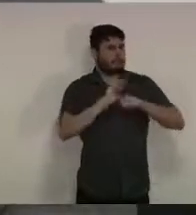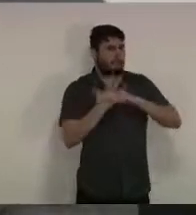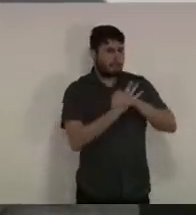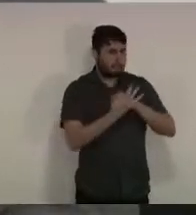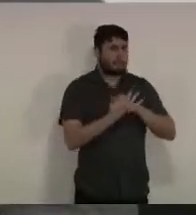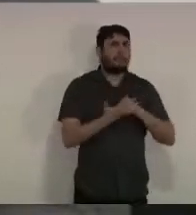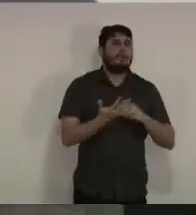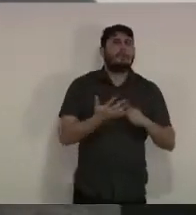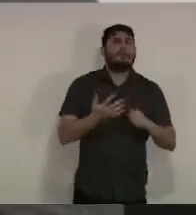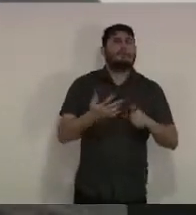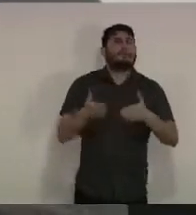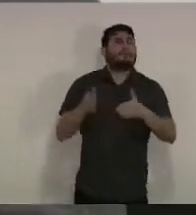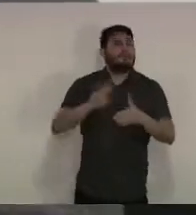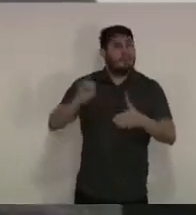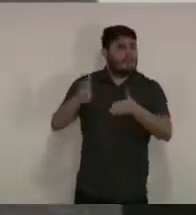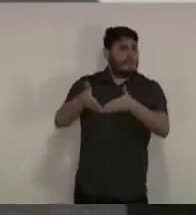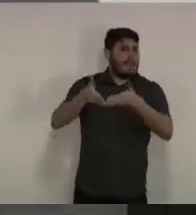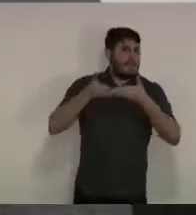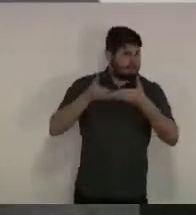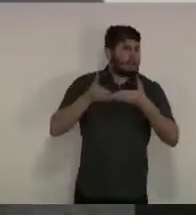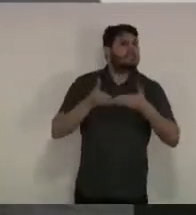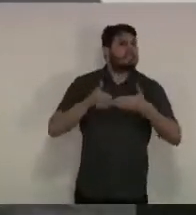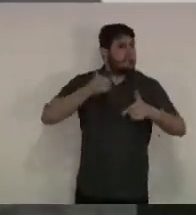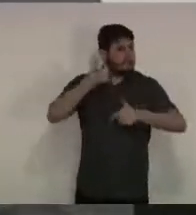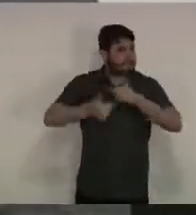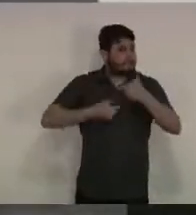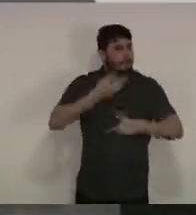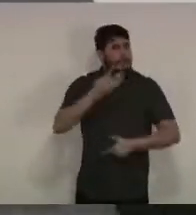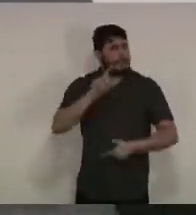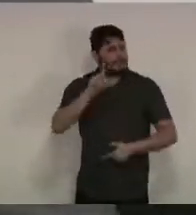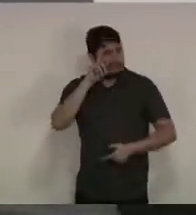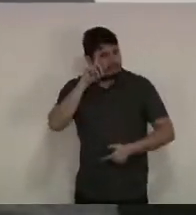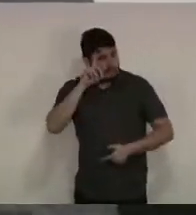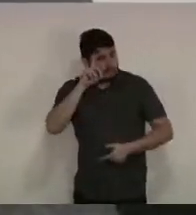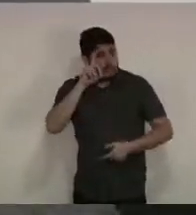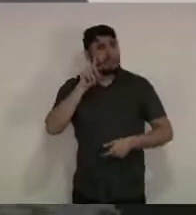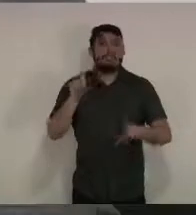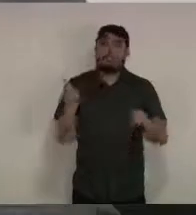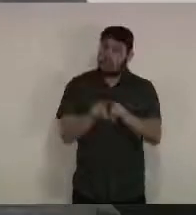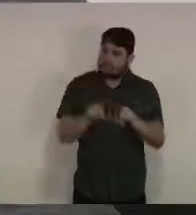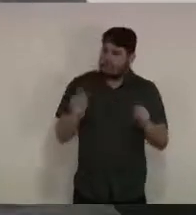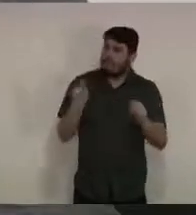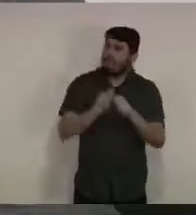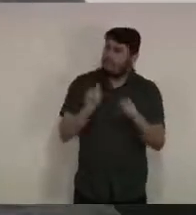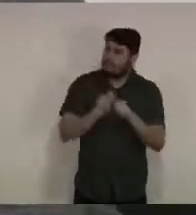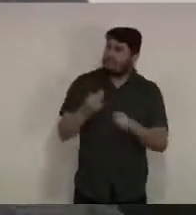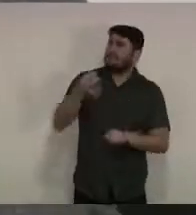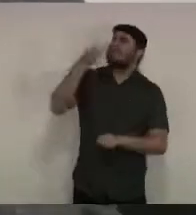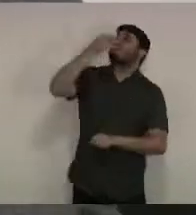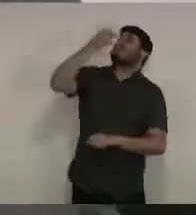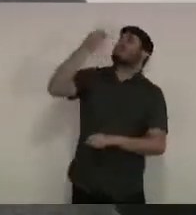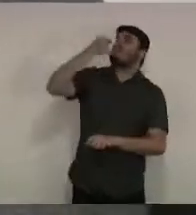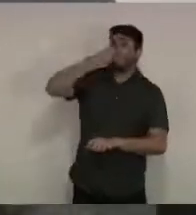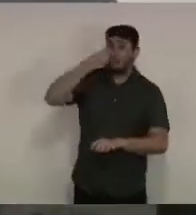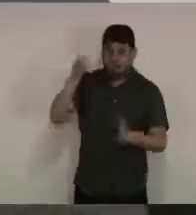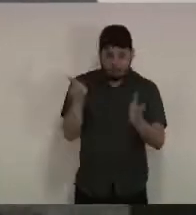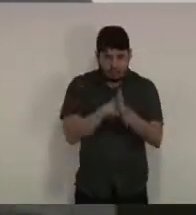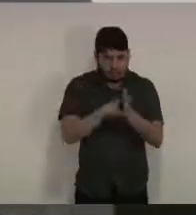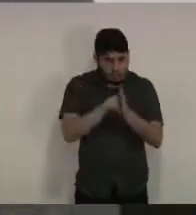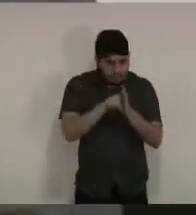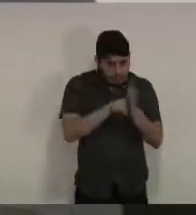também são testados dentro da nossa rede e os testes rápidos como eu disse anteriormente são utilizados dentro de uma